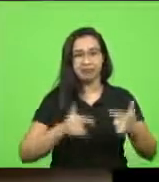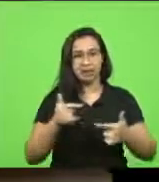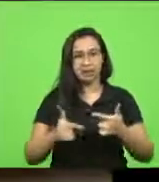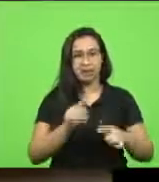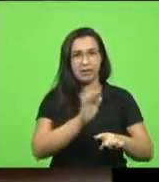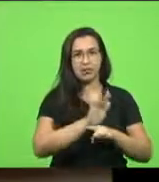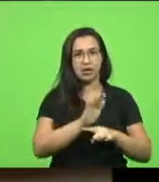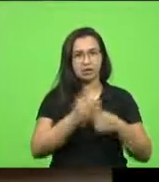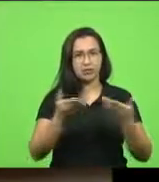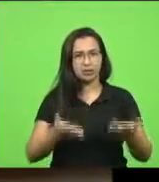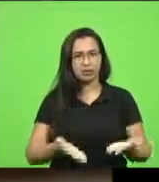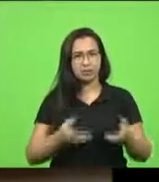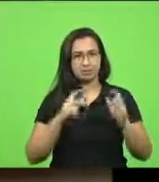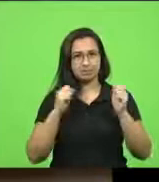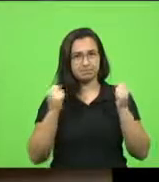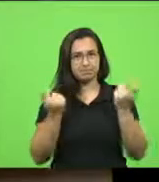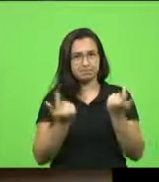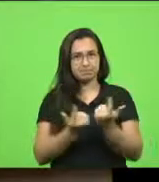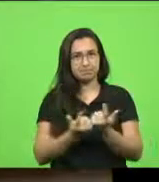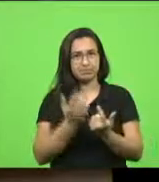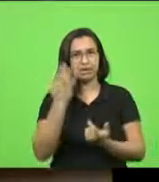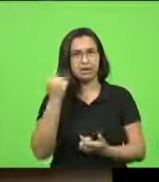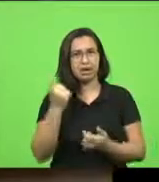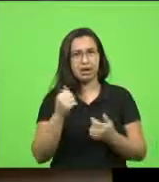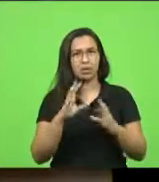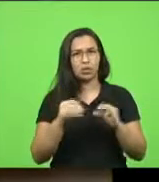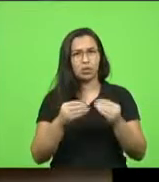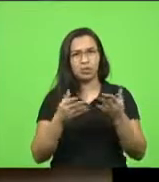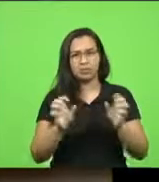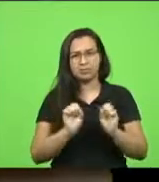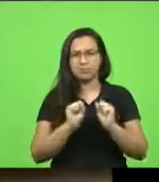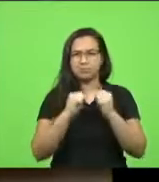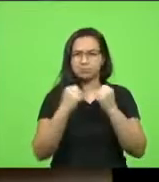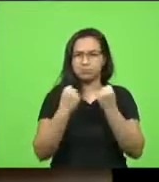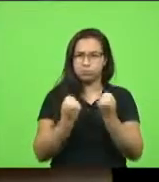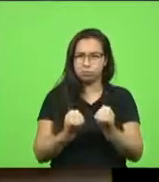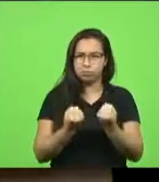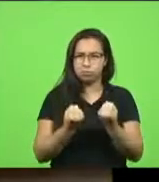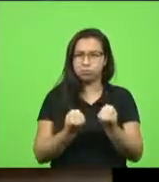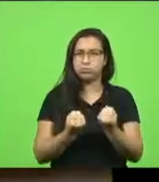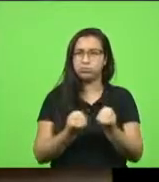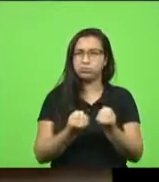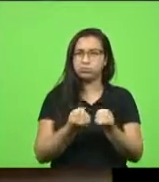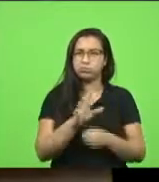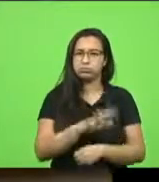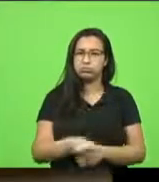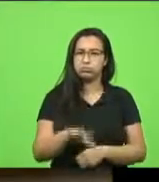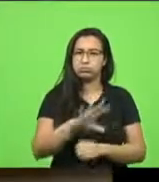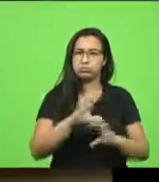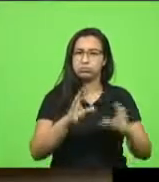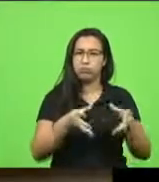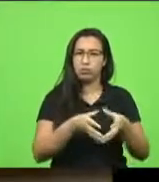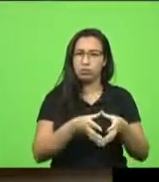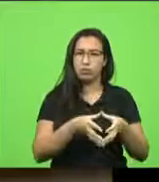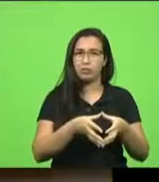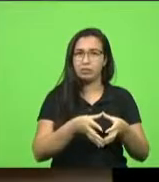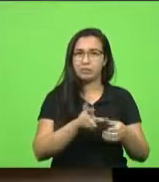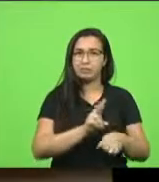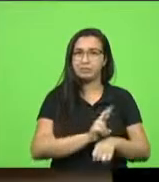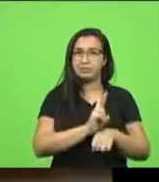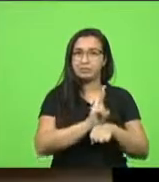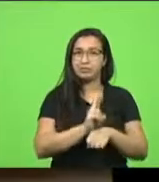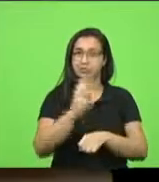parlamento, porque a gente sabe de todo o seu empenho, todo o seu esforço, e agora mesmo com esse protagonismo em nível